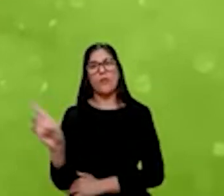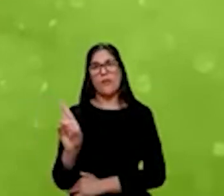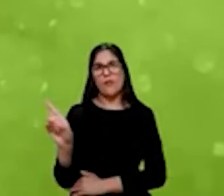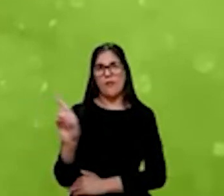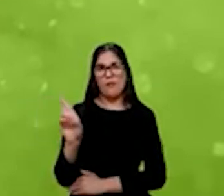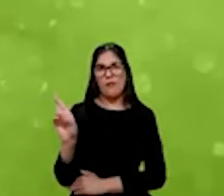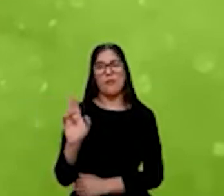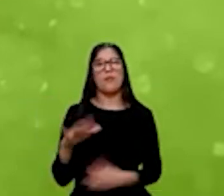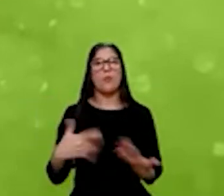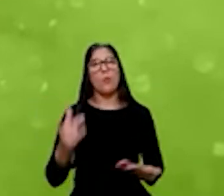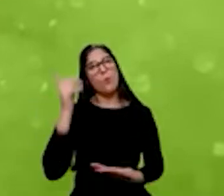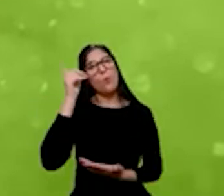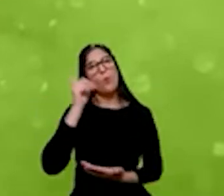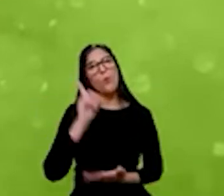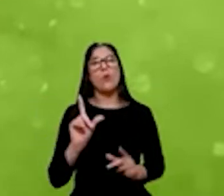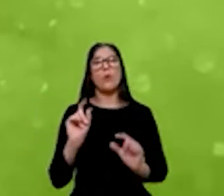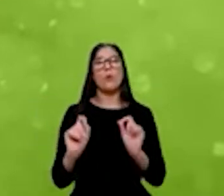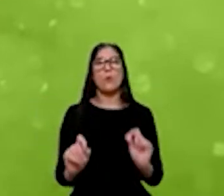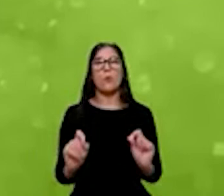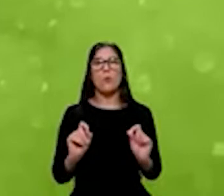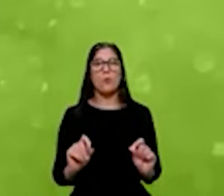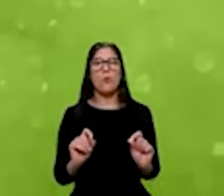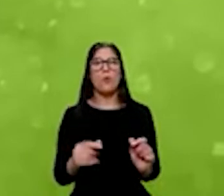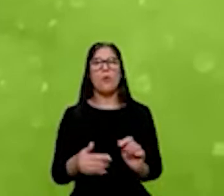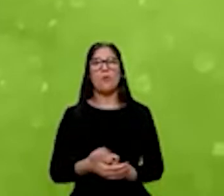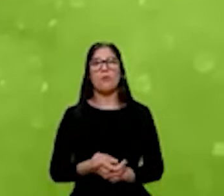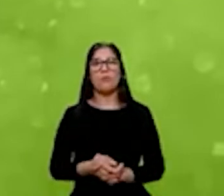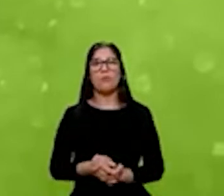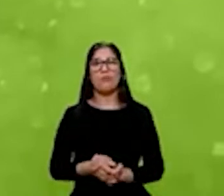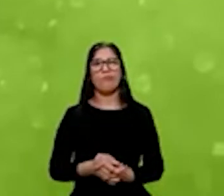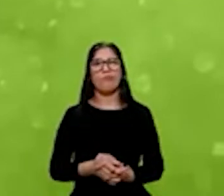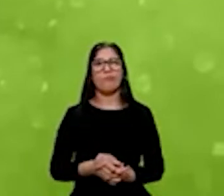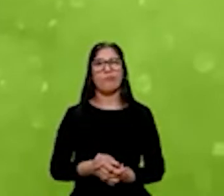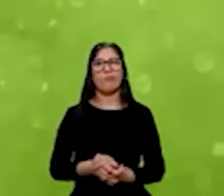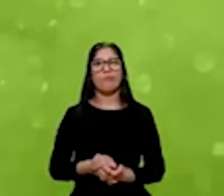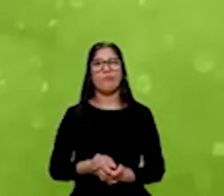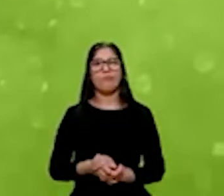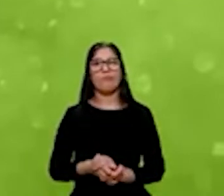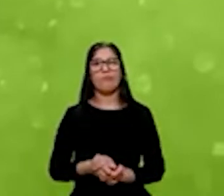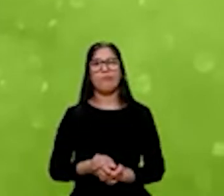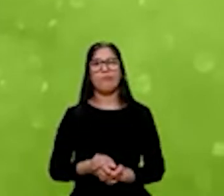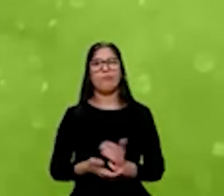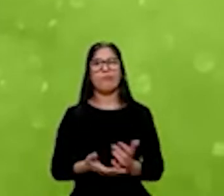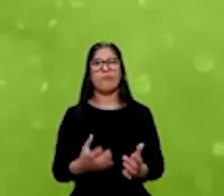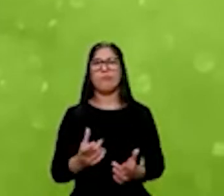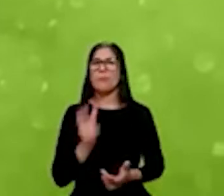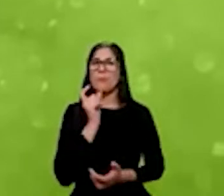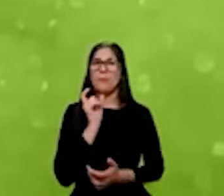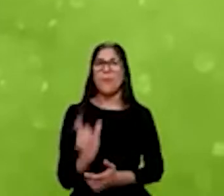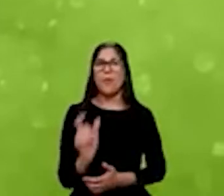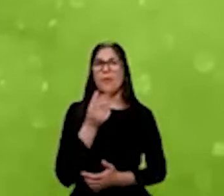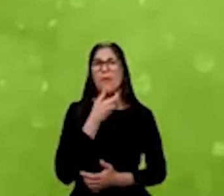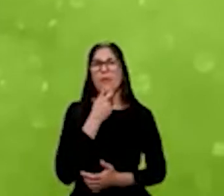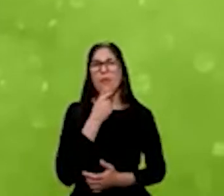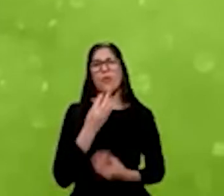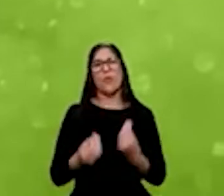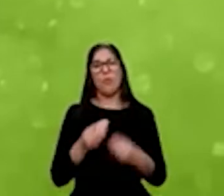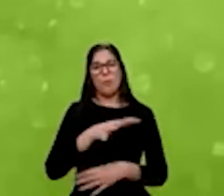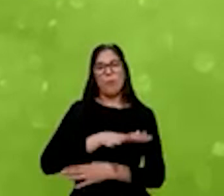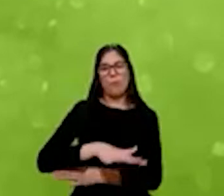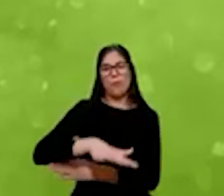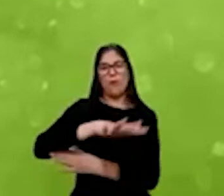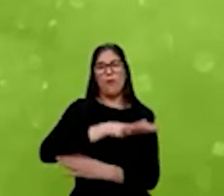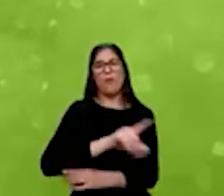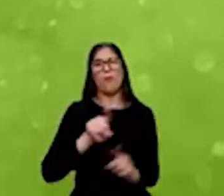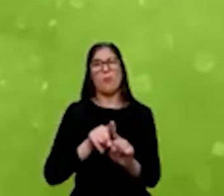alavancar, ou seja, ter esse crowding do mercado, de outros capitais,